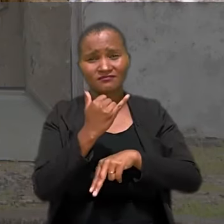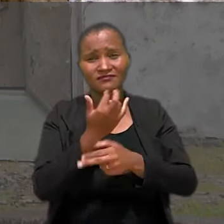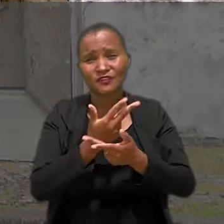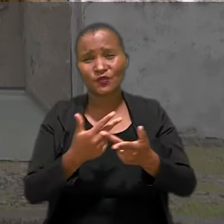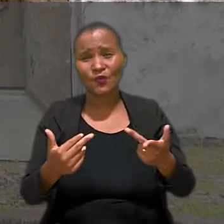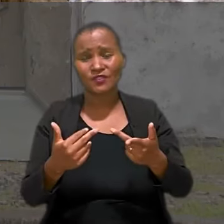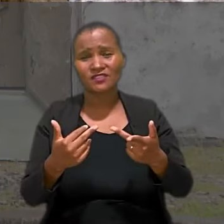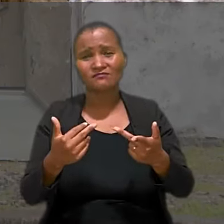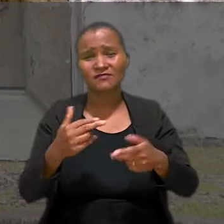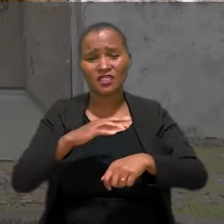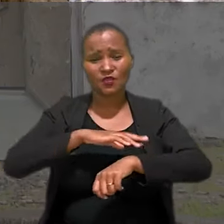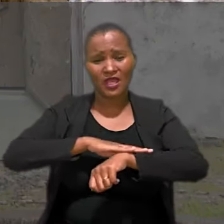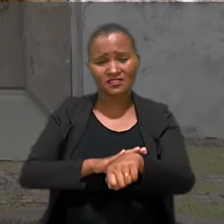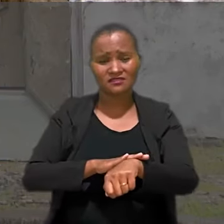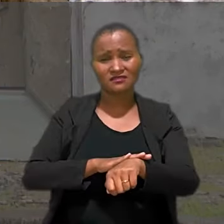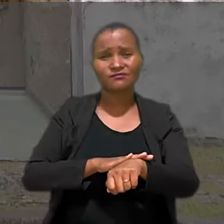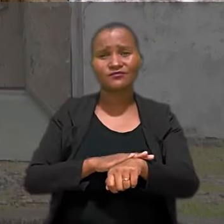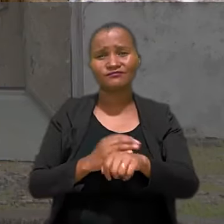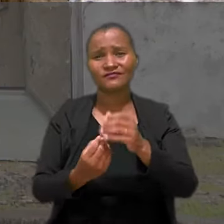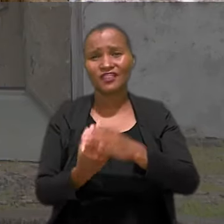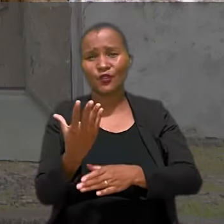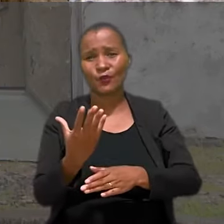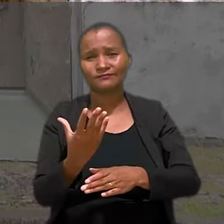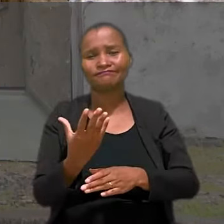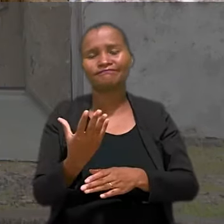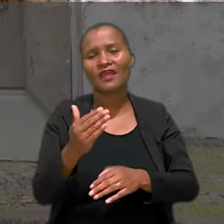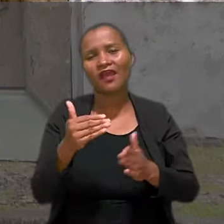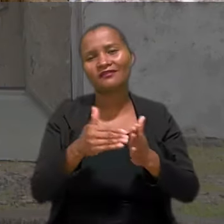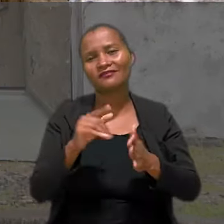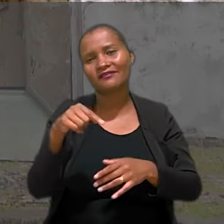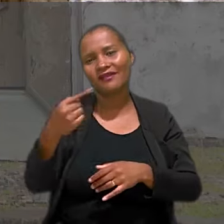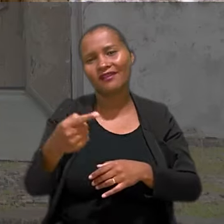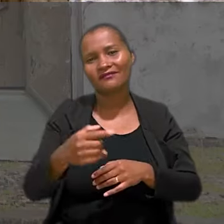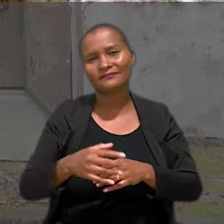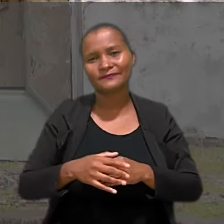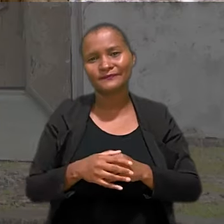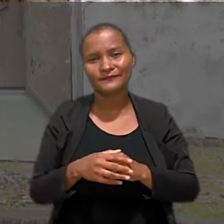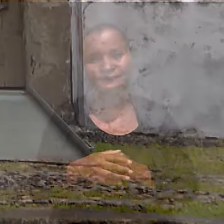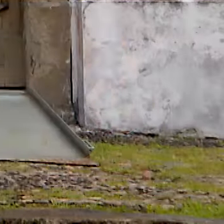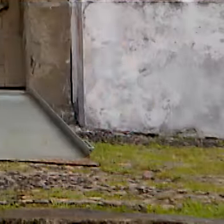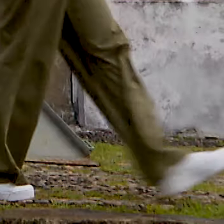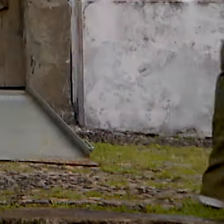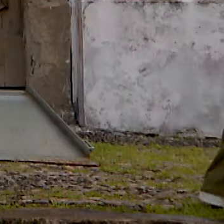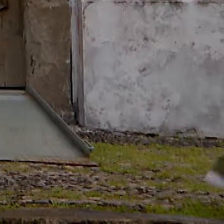vítimas das mazelas que o racismo é capaz de produzir. Até lá!